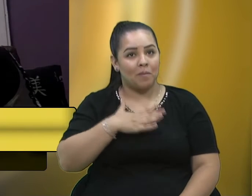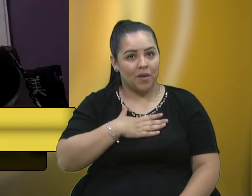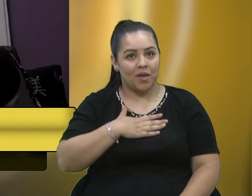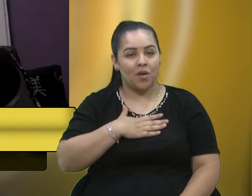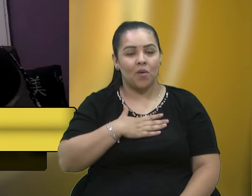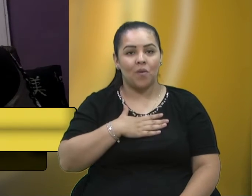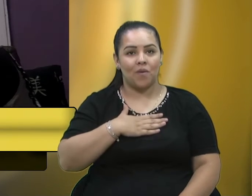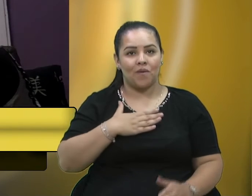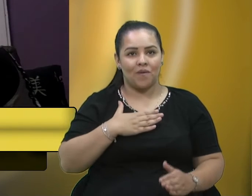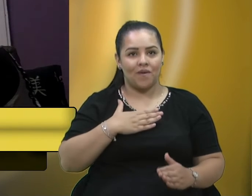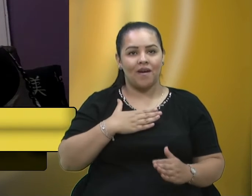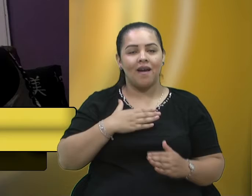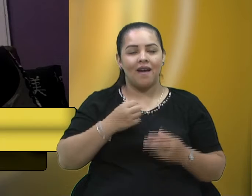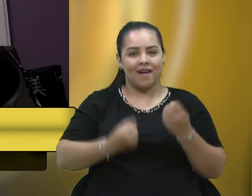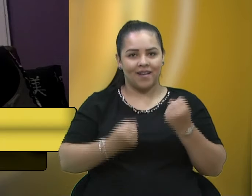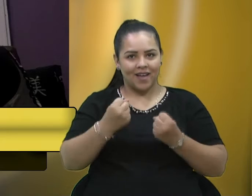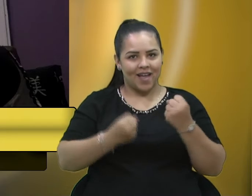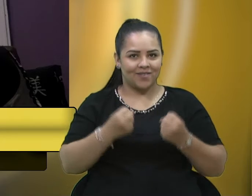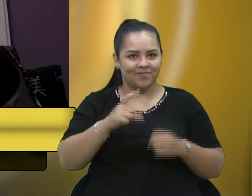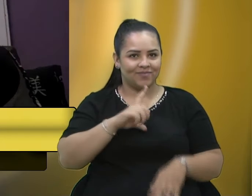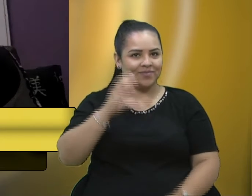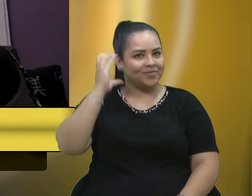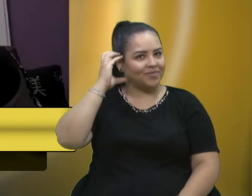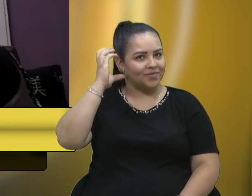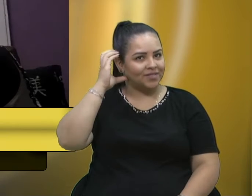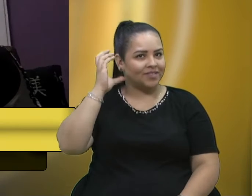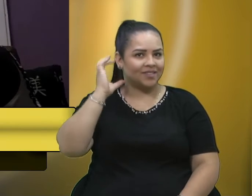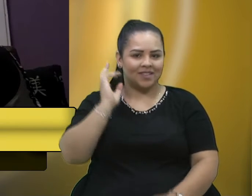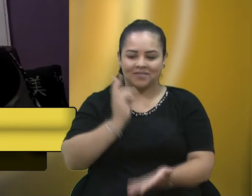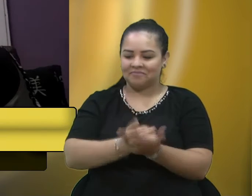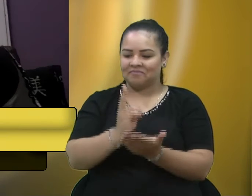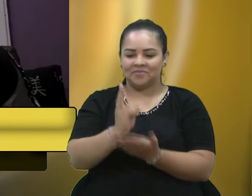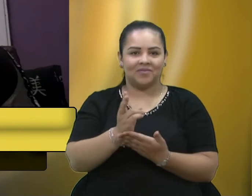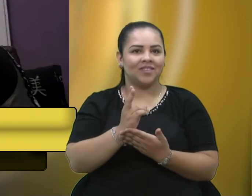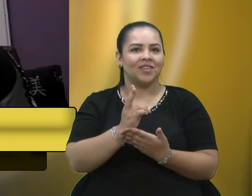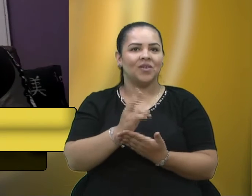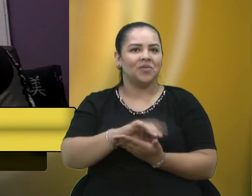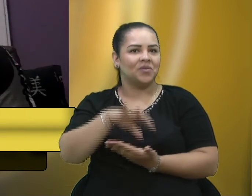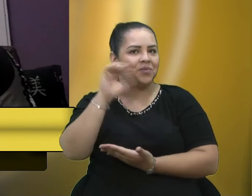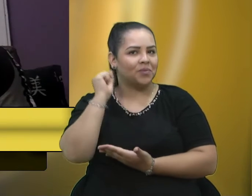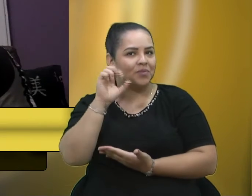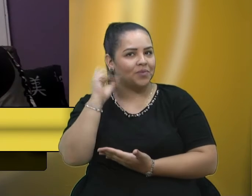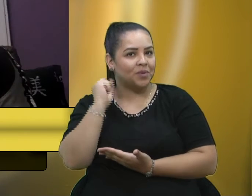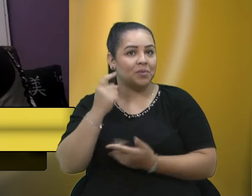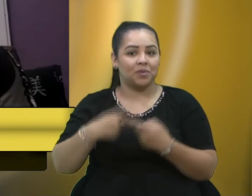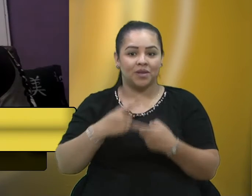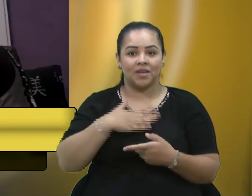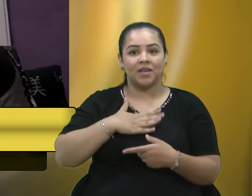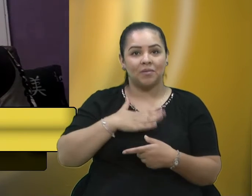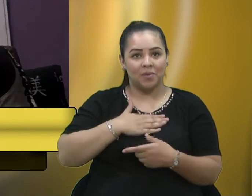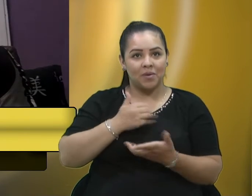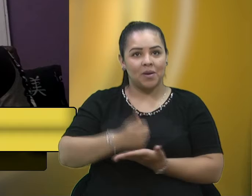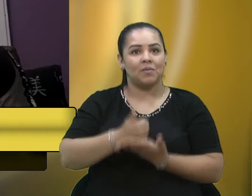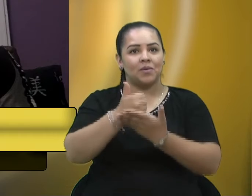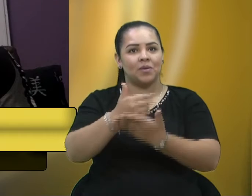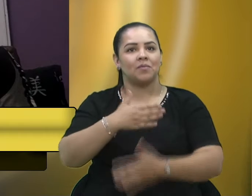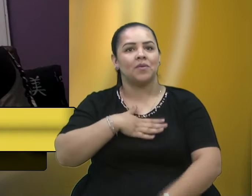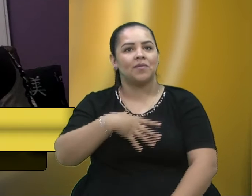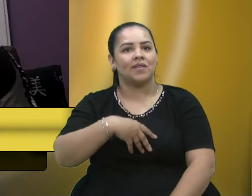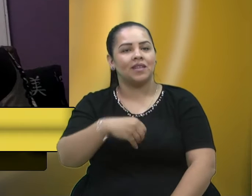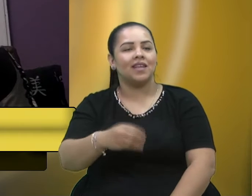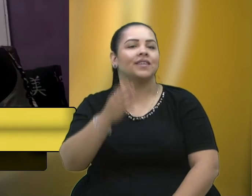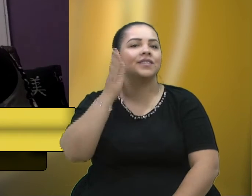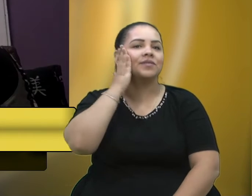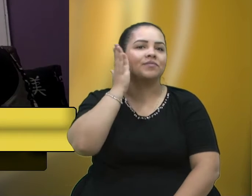até colar aí na Rádio Caxias, porque eu estava dando um apoio ao meu filho, e sabendo que a Rádio Caxias